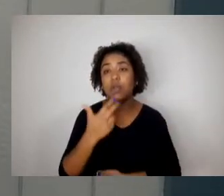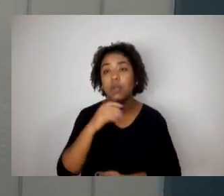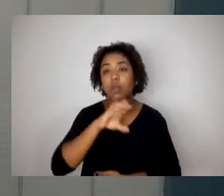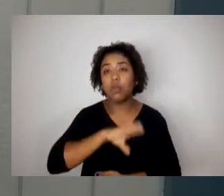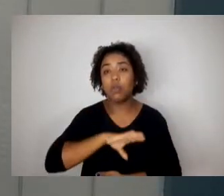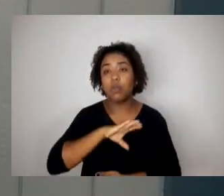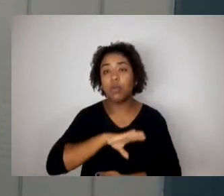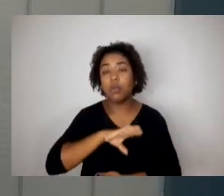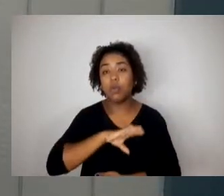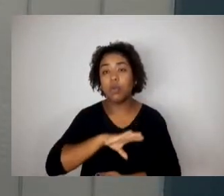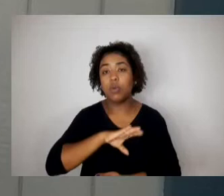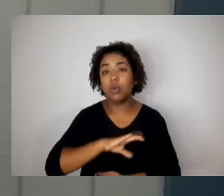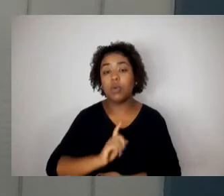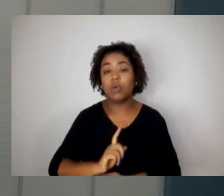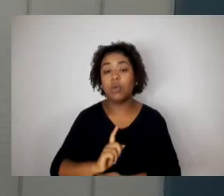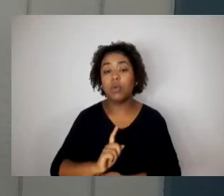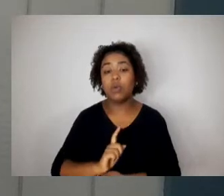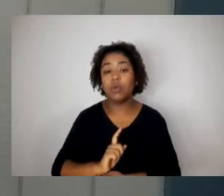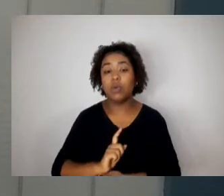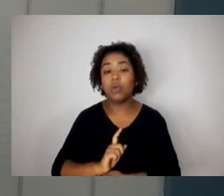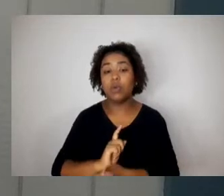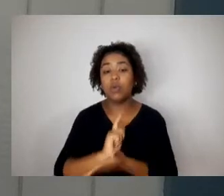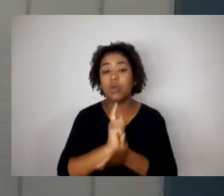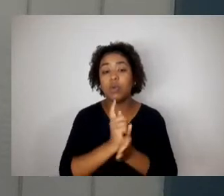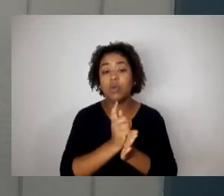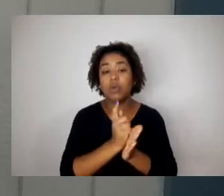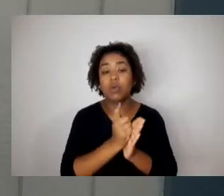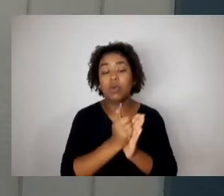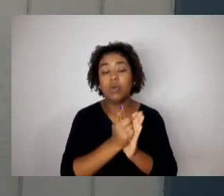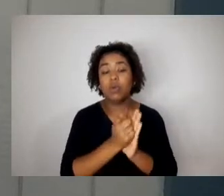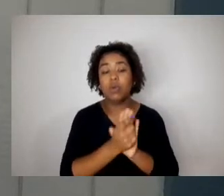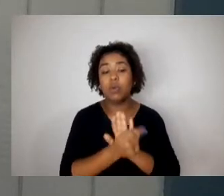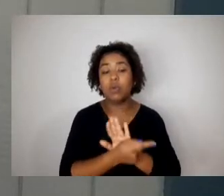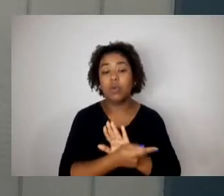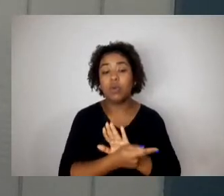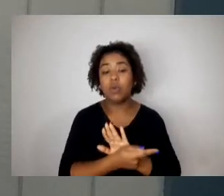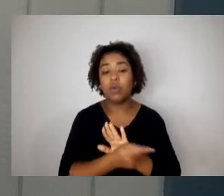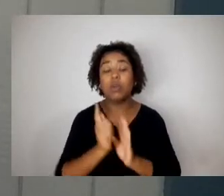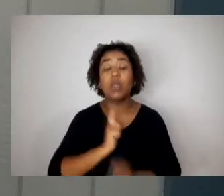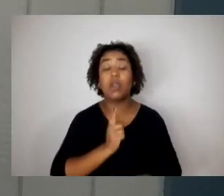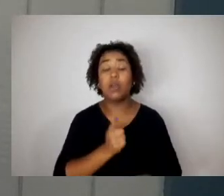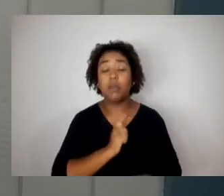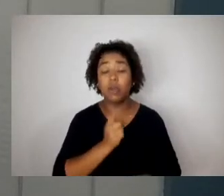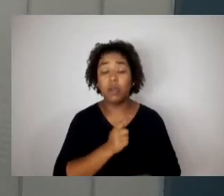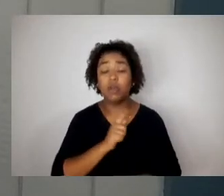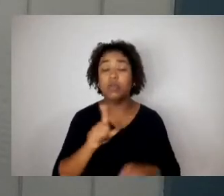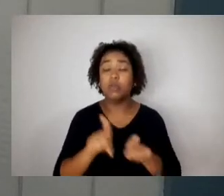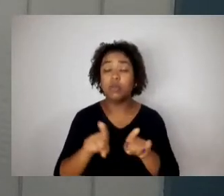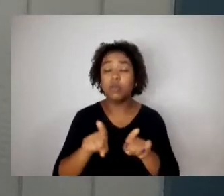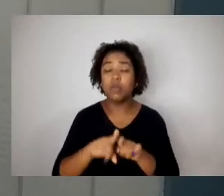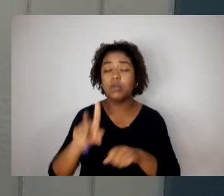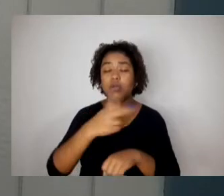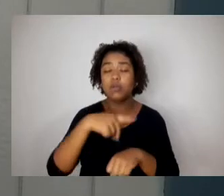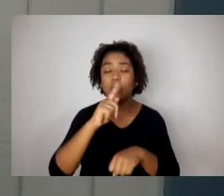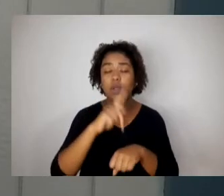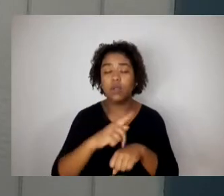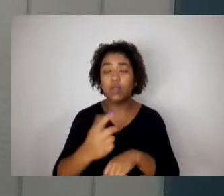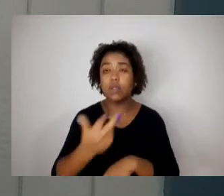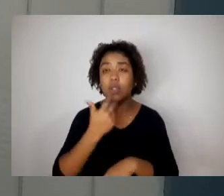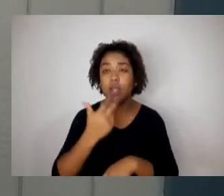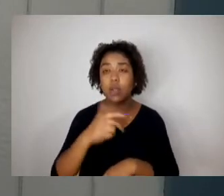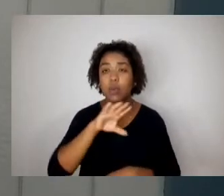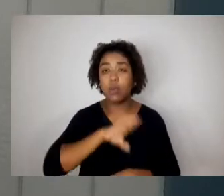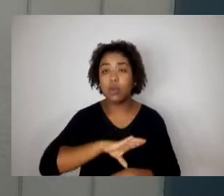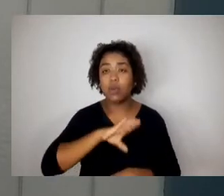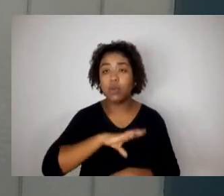acordo com a reforma autográfica ratificada pela comunidade de países de língua portuguesa em 16 de dezembro de 1990